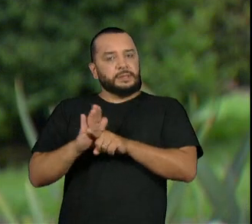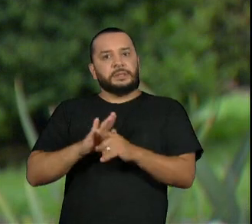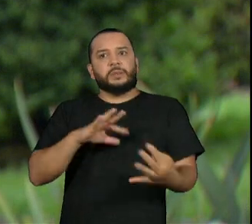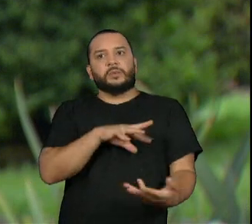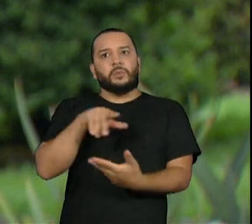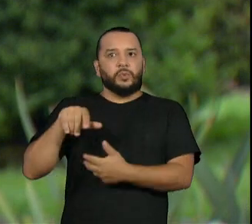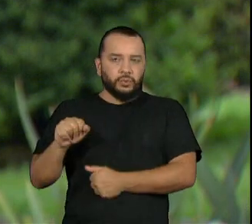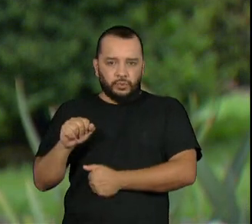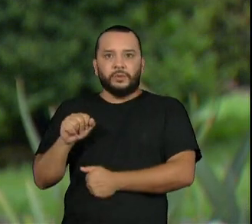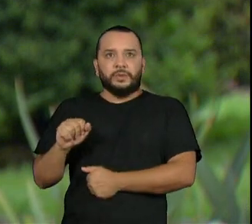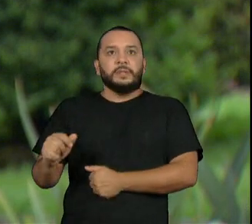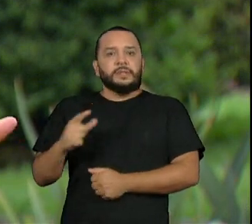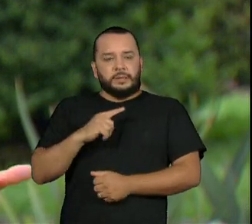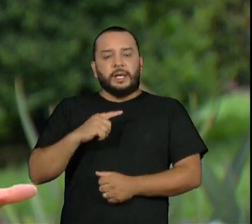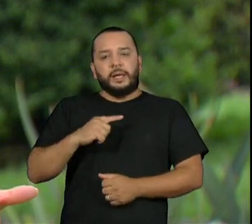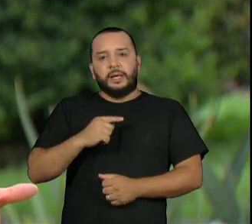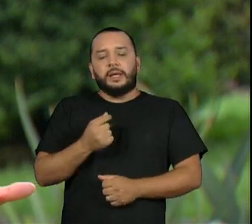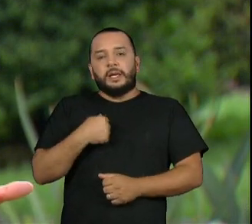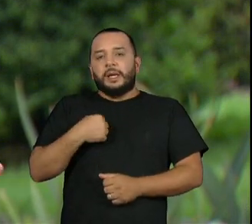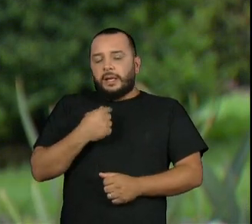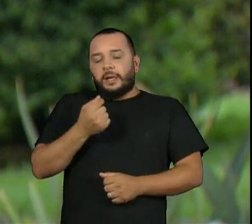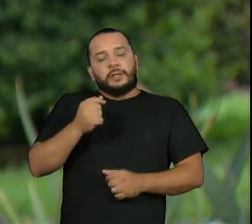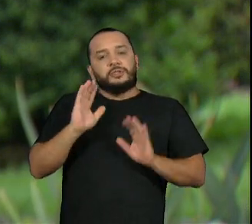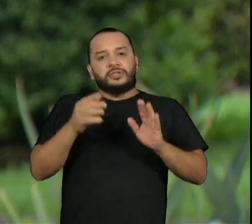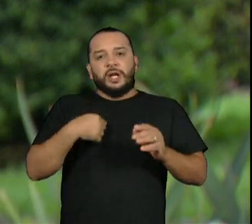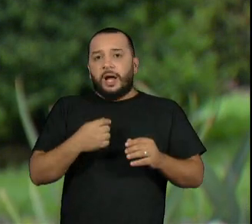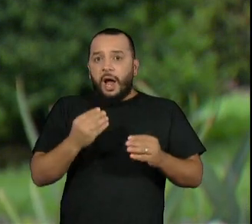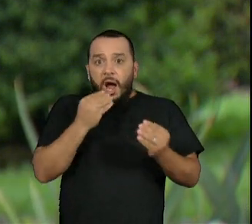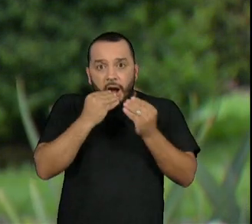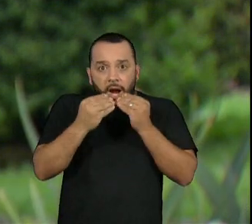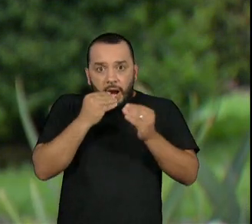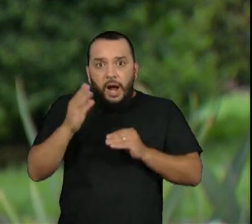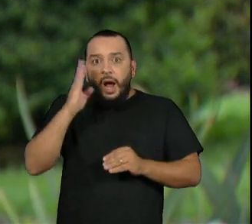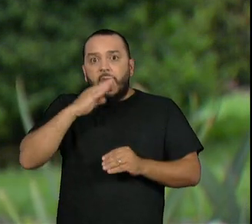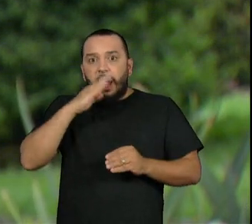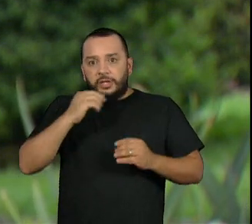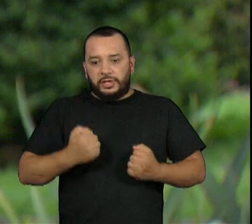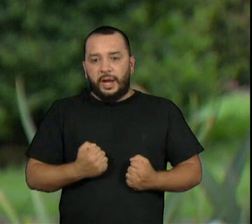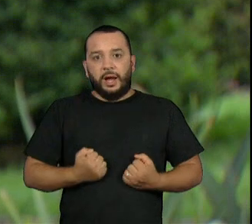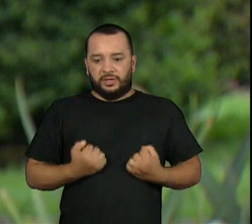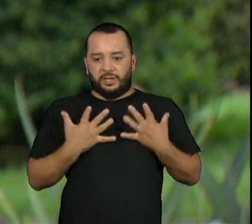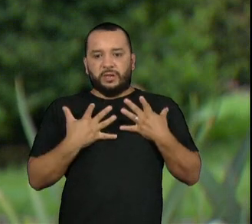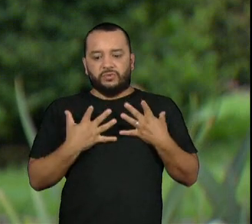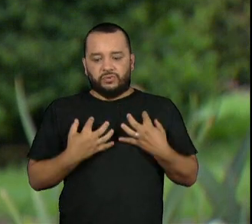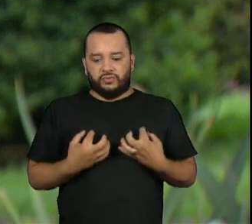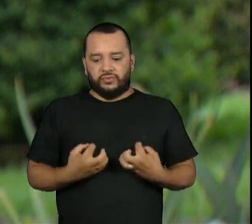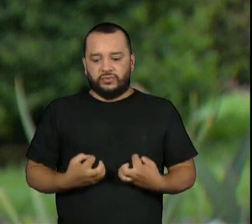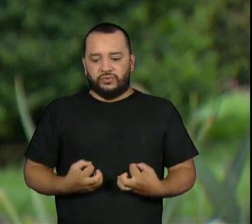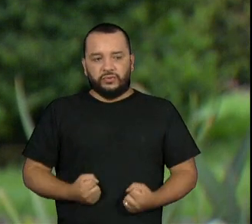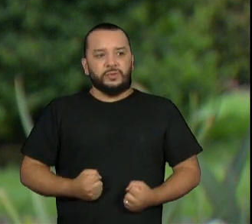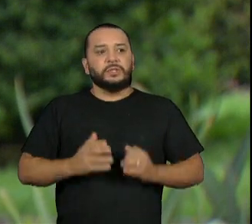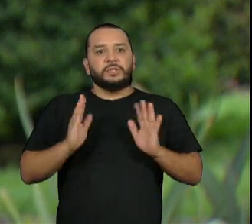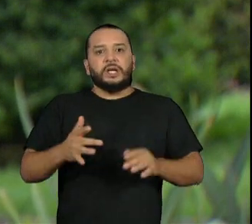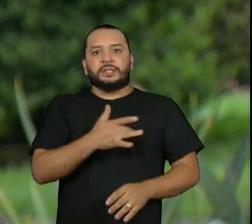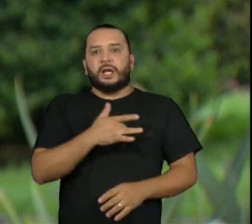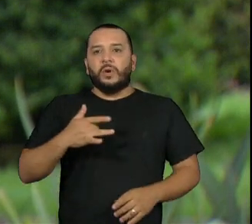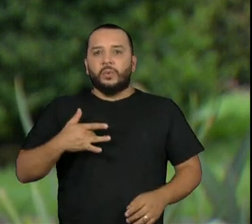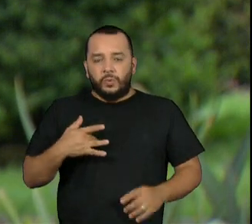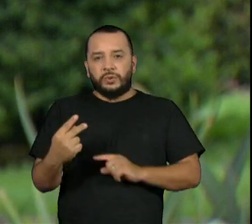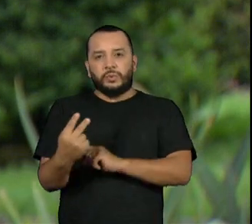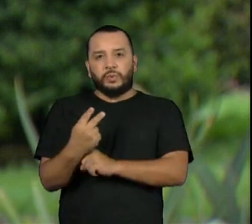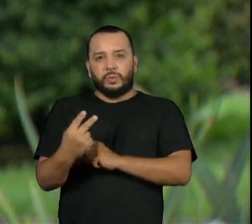Elas têm ações anti-inflamatória, analgésica e antioxidante. Atuam sobre vários sistemas